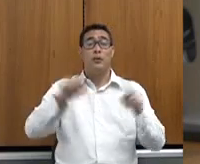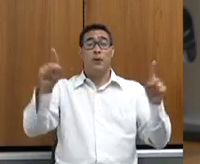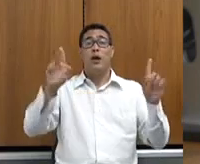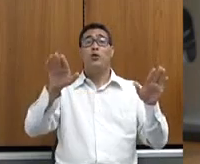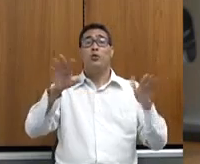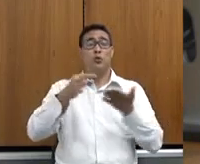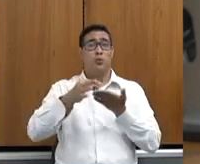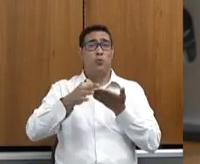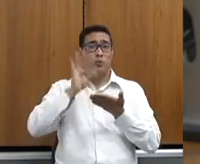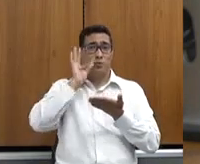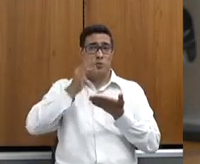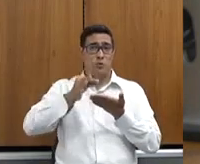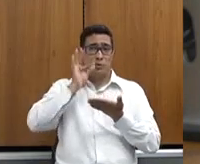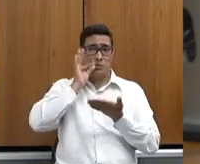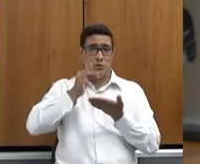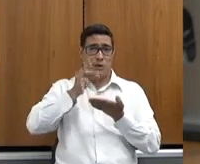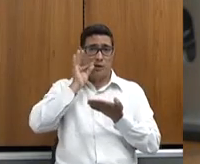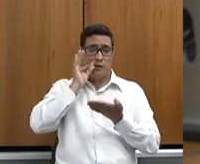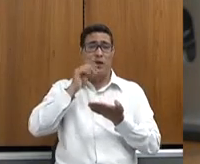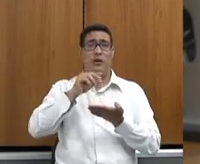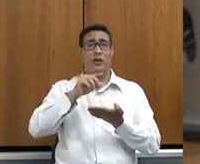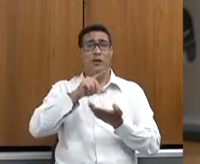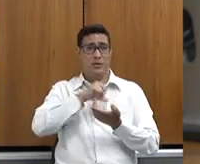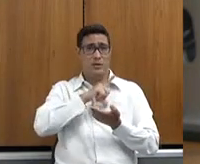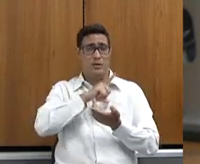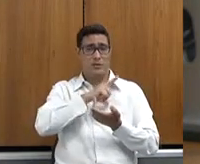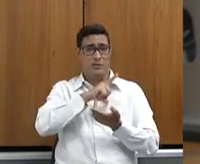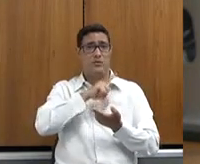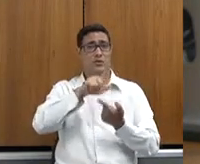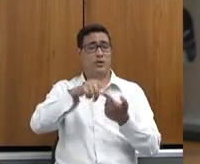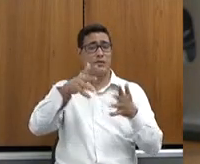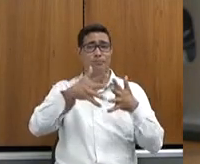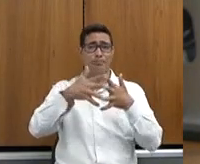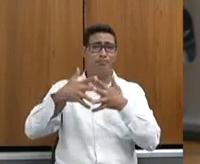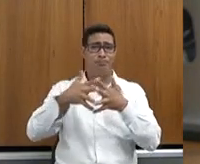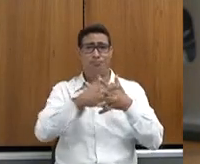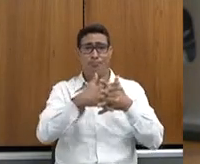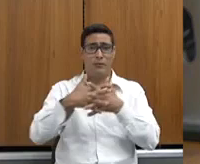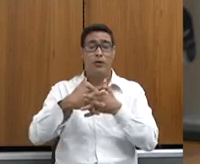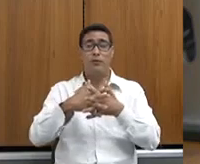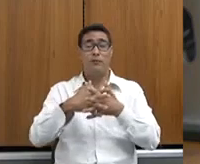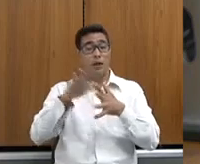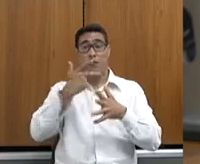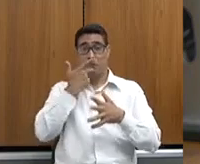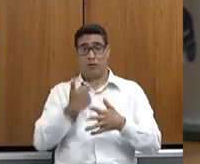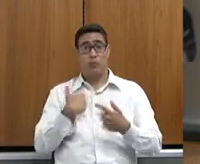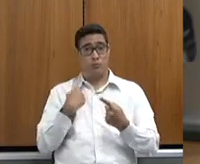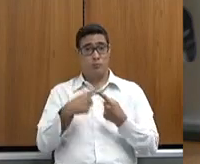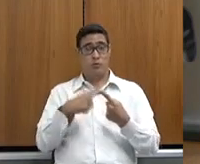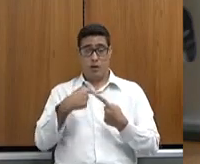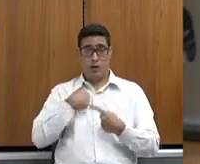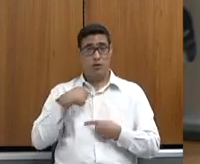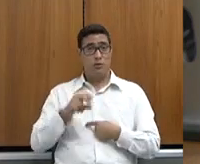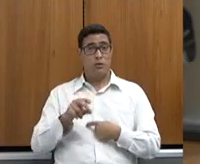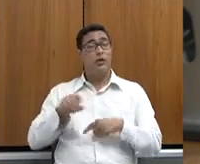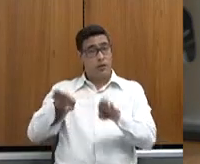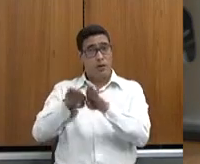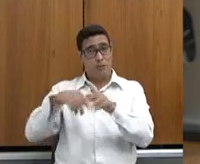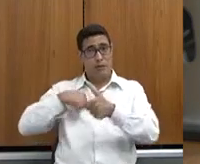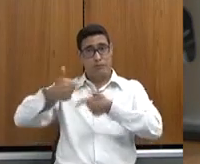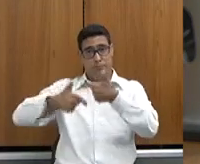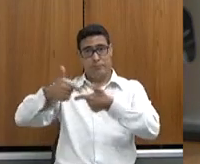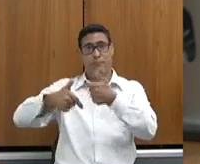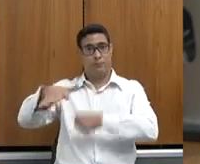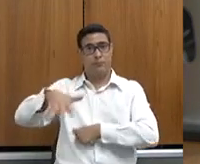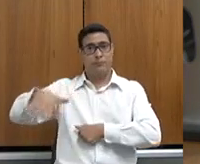café viveu um momento, viveu no momento, eu falo porque eu sou produtor, então, com três anos, a gente sem renda. Primeiro, seca, foi a maior